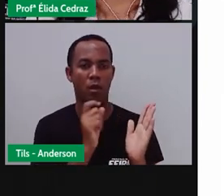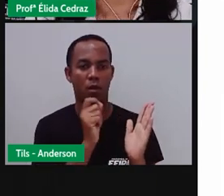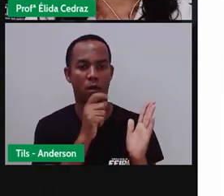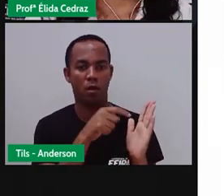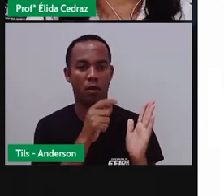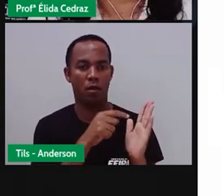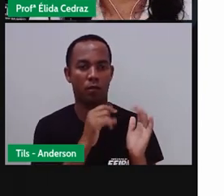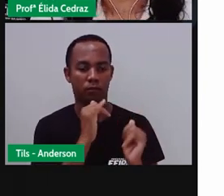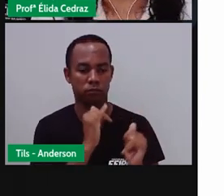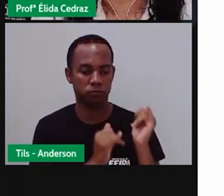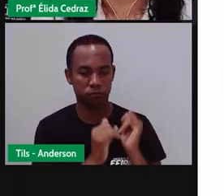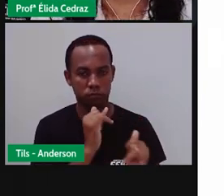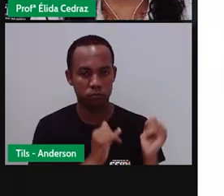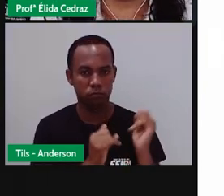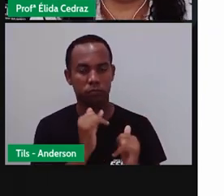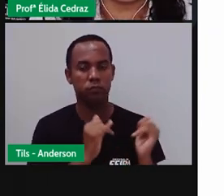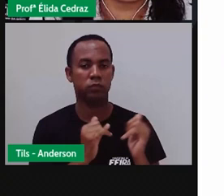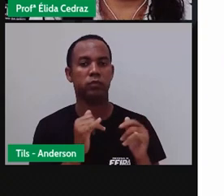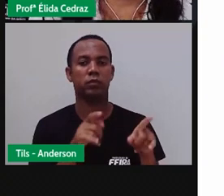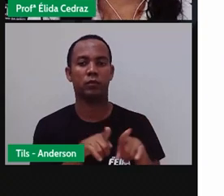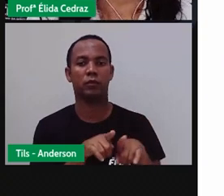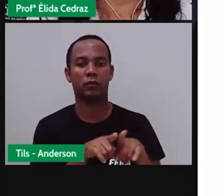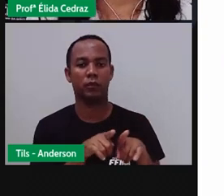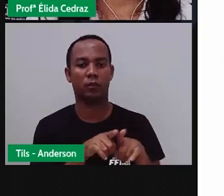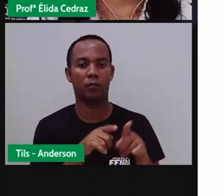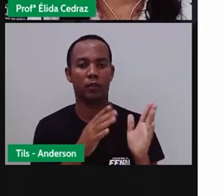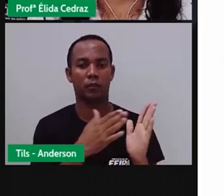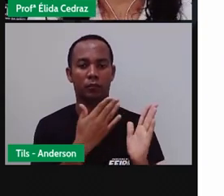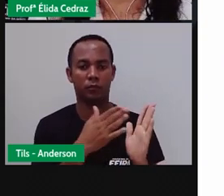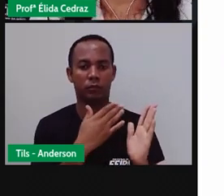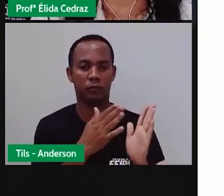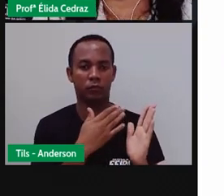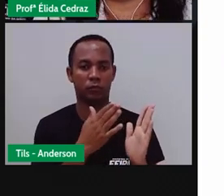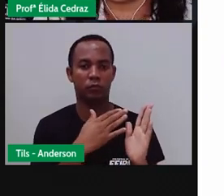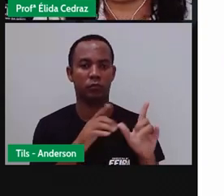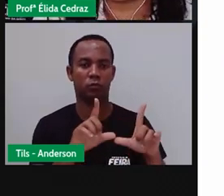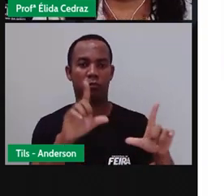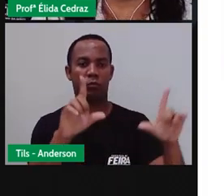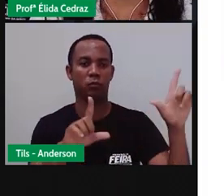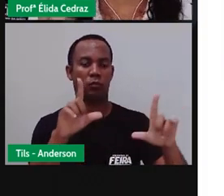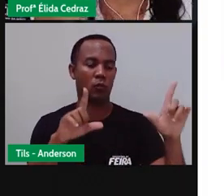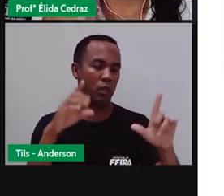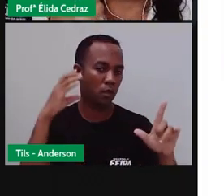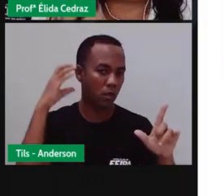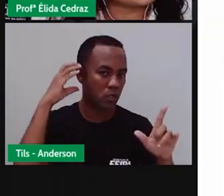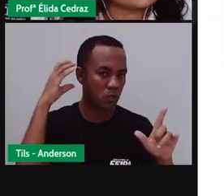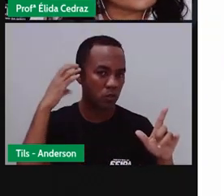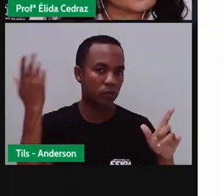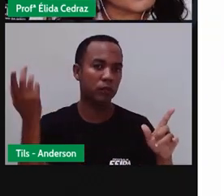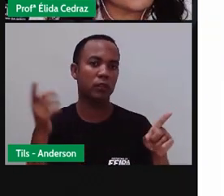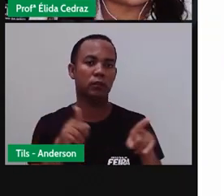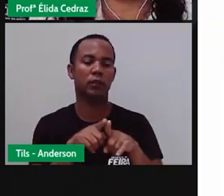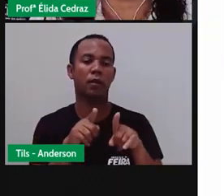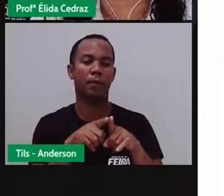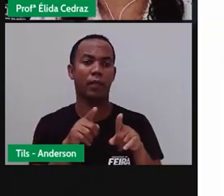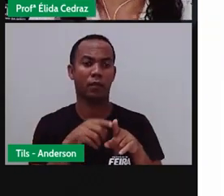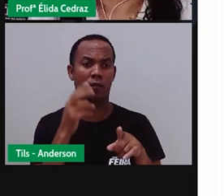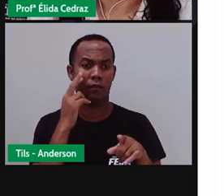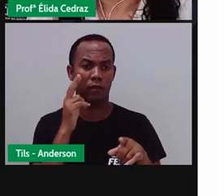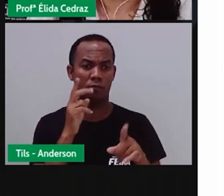das revistas, dos jornais, do rádio, da televisão e da internet.